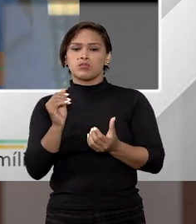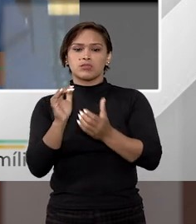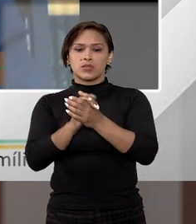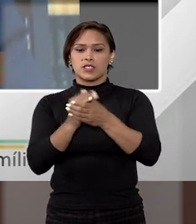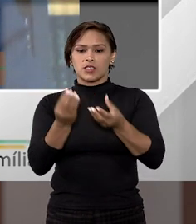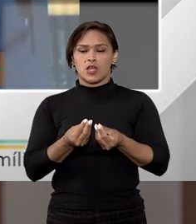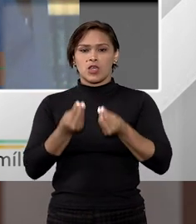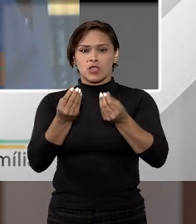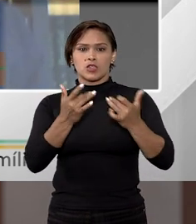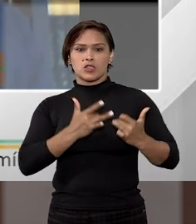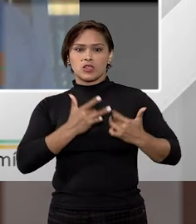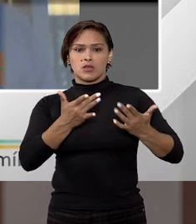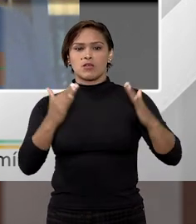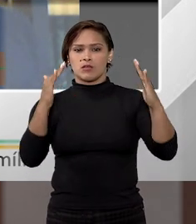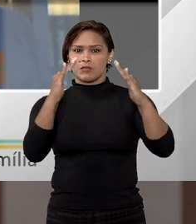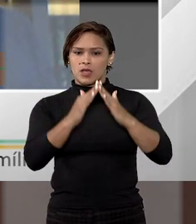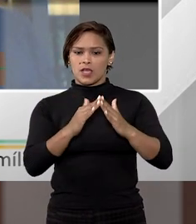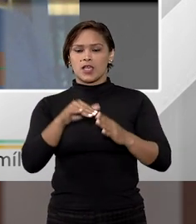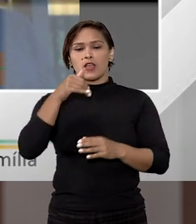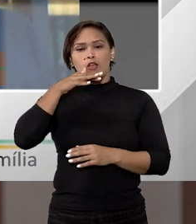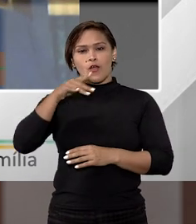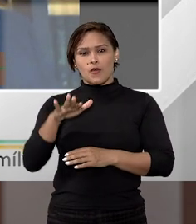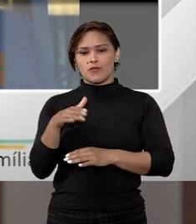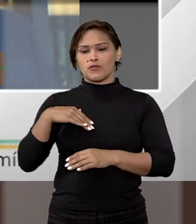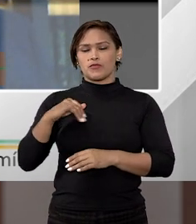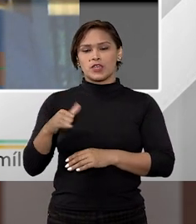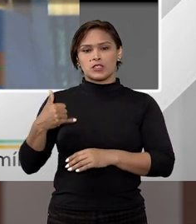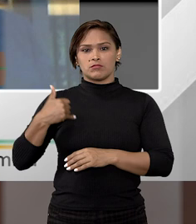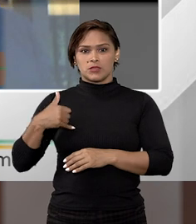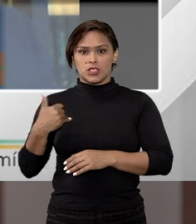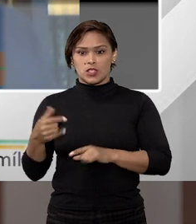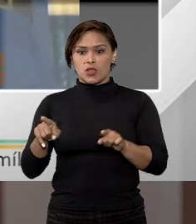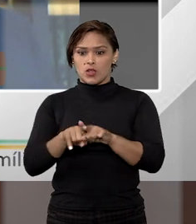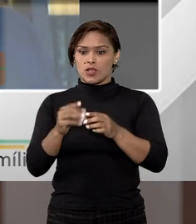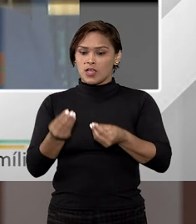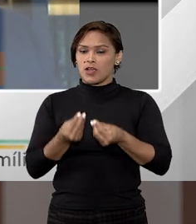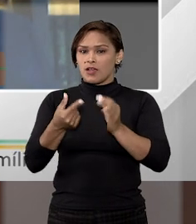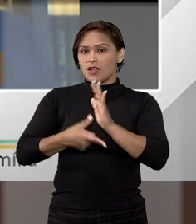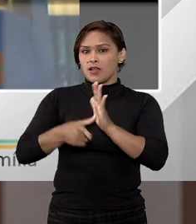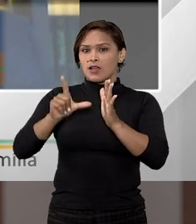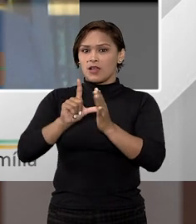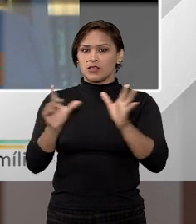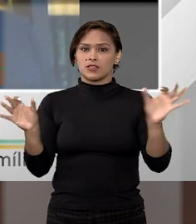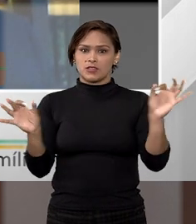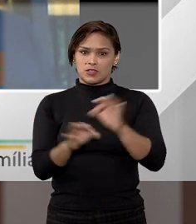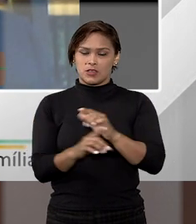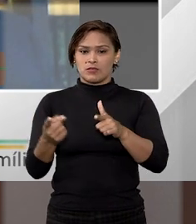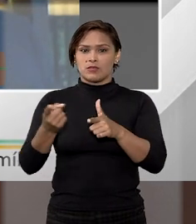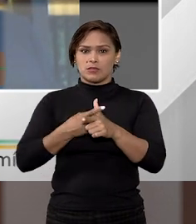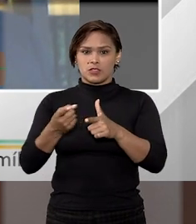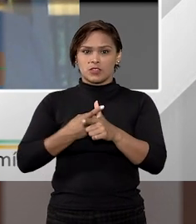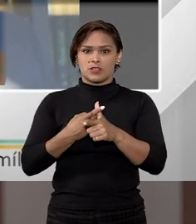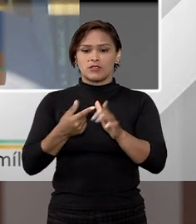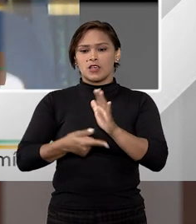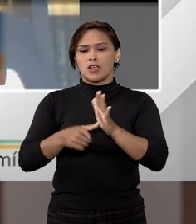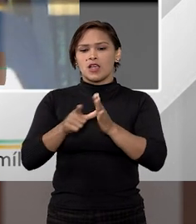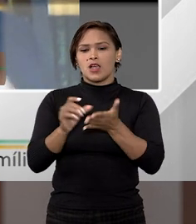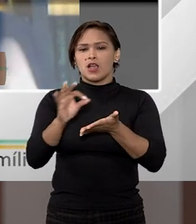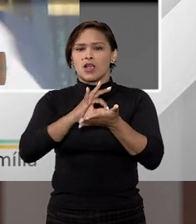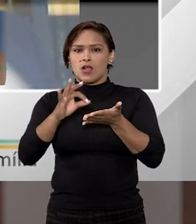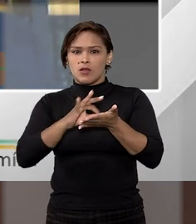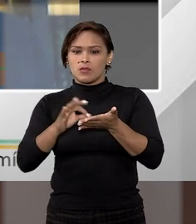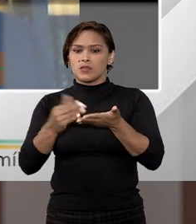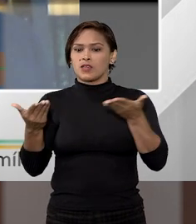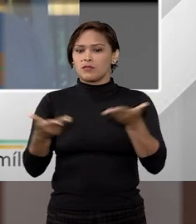doou um imóvel em que residiam com o filho menor para esse filho menor, antes de serem executados uma dívida, ou seja, de começar a usar os